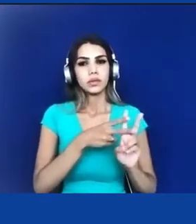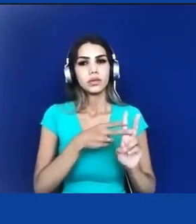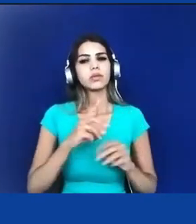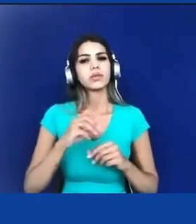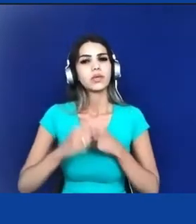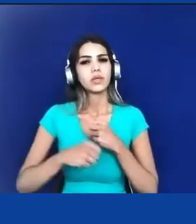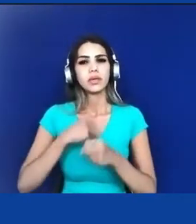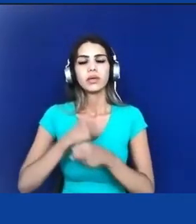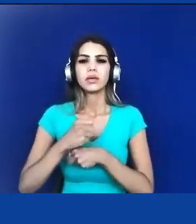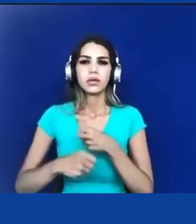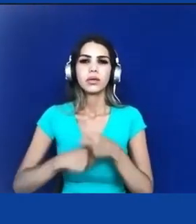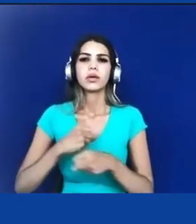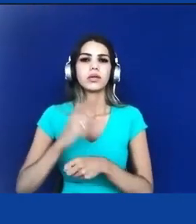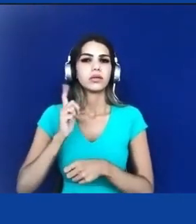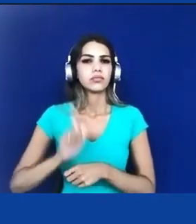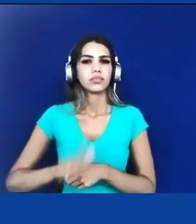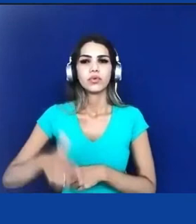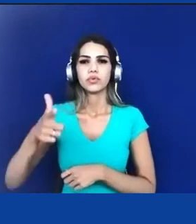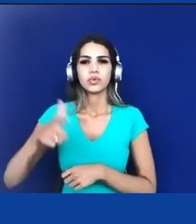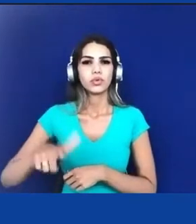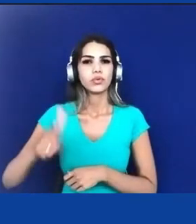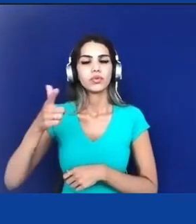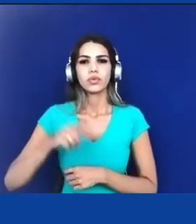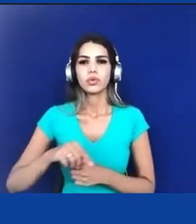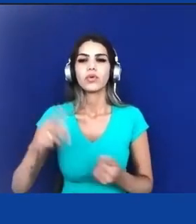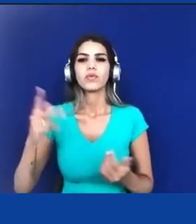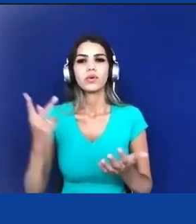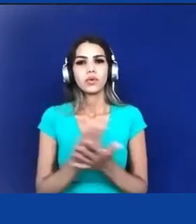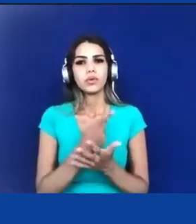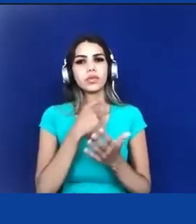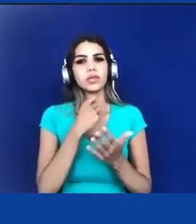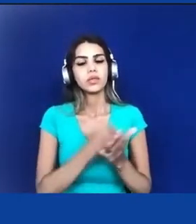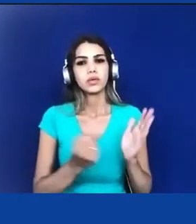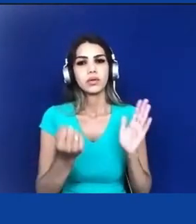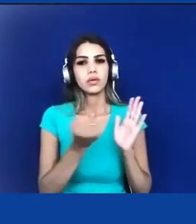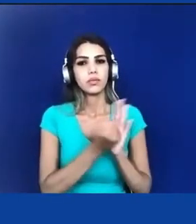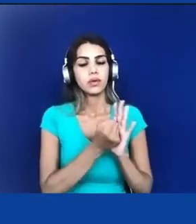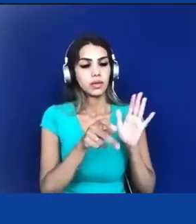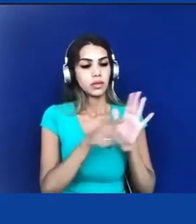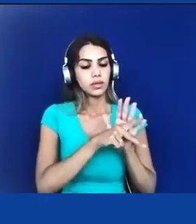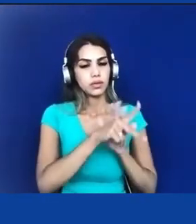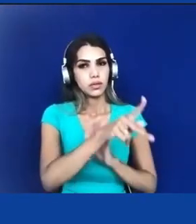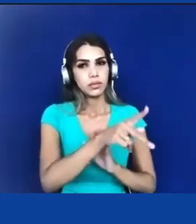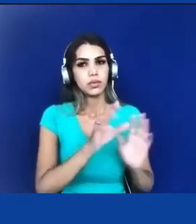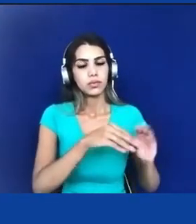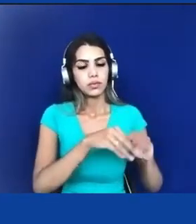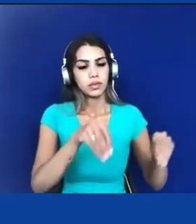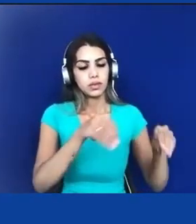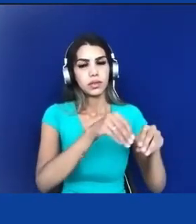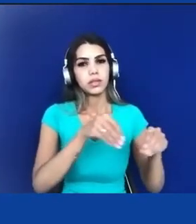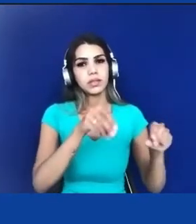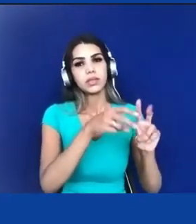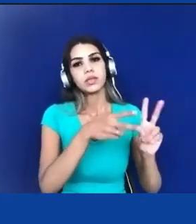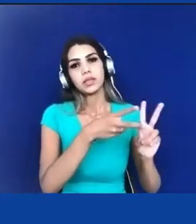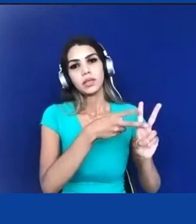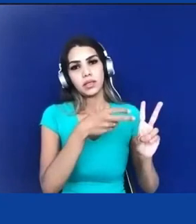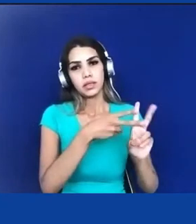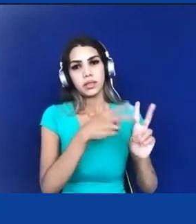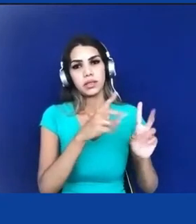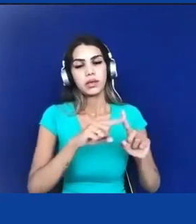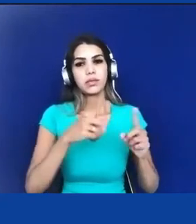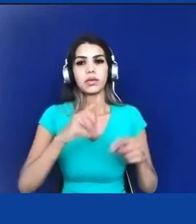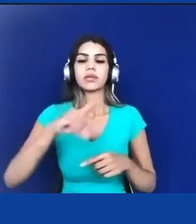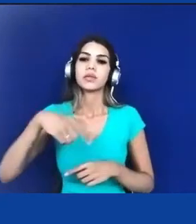redemarcações de grandes territórios mas na década de 40 a 1980 nós tivemos a expropriação de vários desses